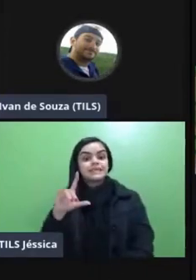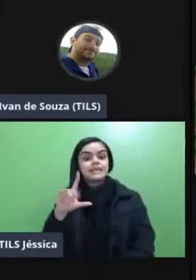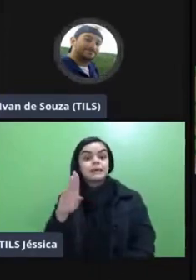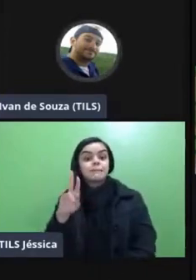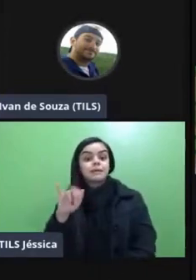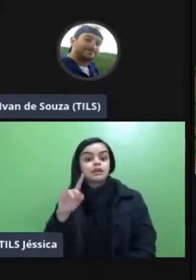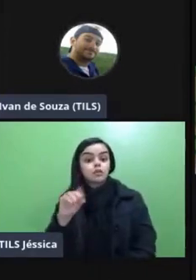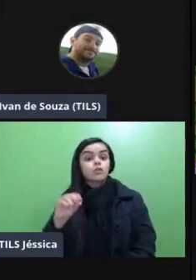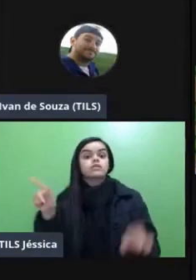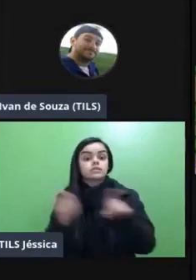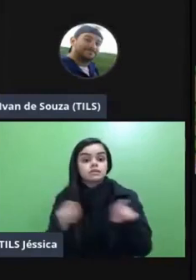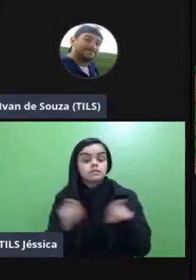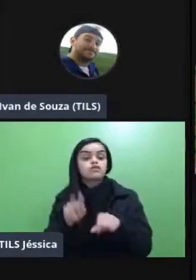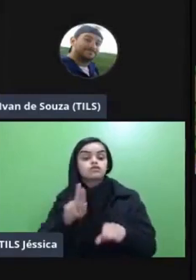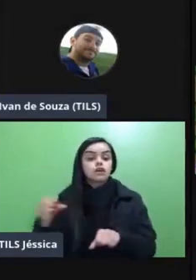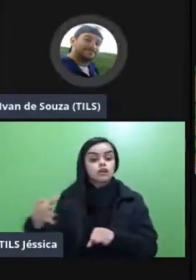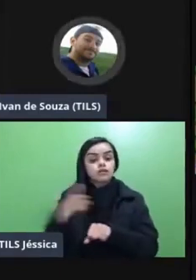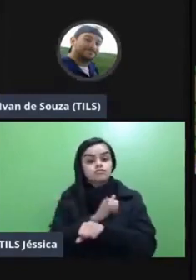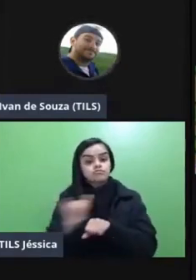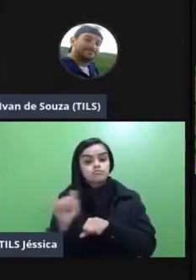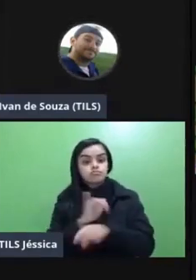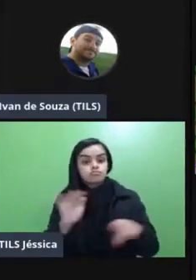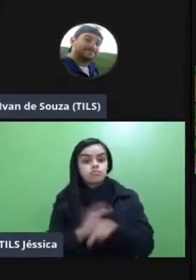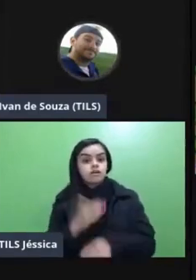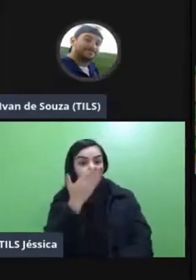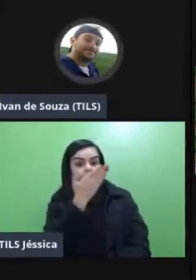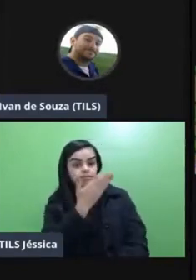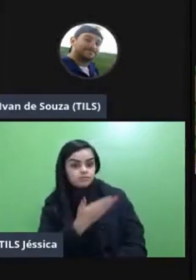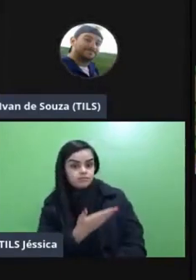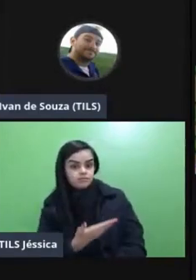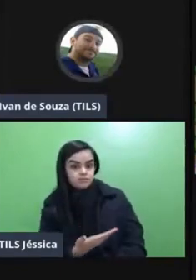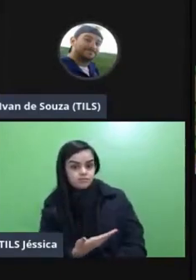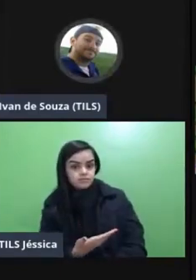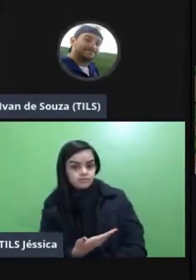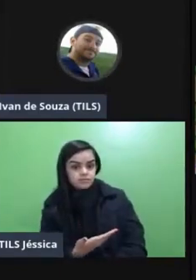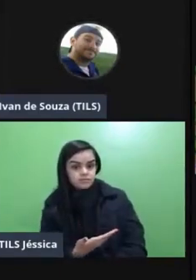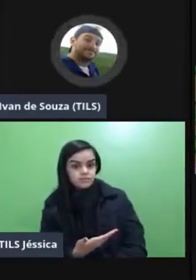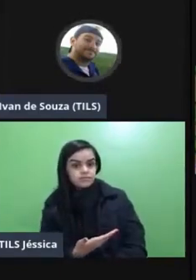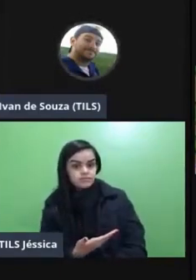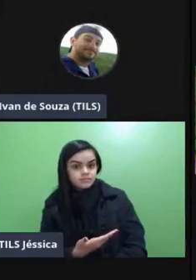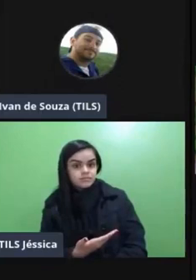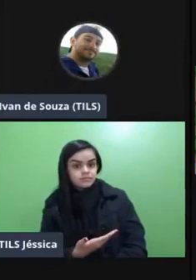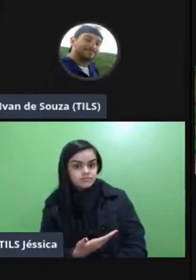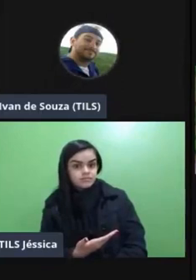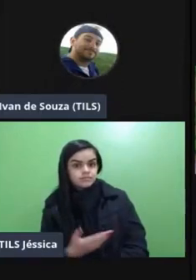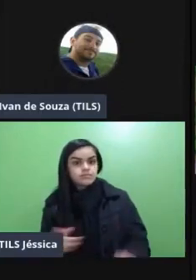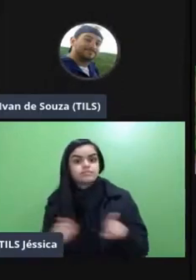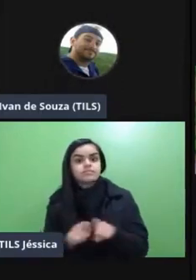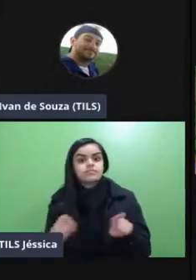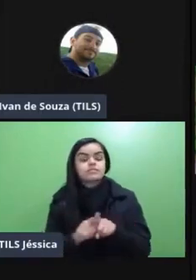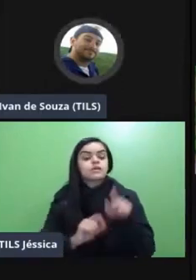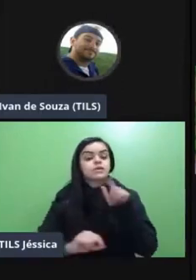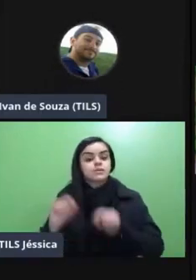gente consegue lançar mão de estratégias do modelo de rotação individual do modelo flex do modelo alacarte e do modelo virtual aprimorado que deixam de ser